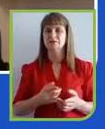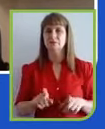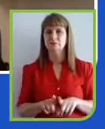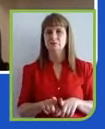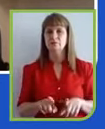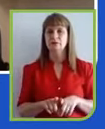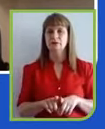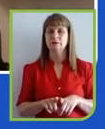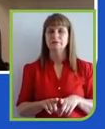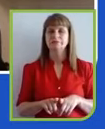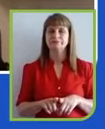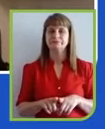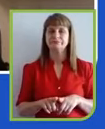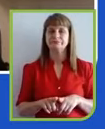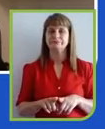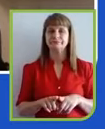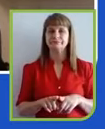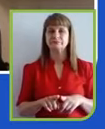setorialmente